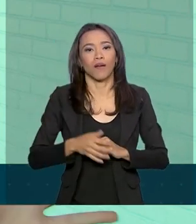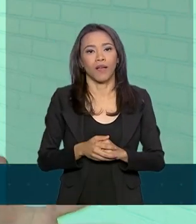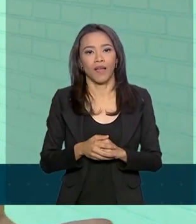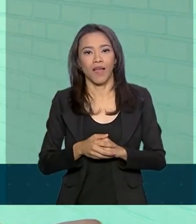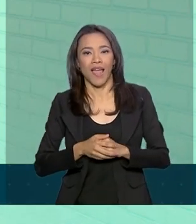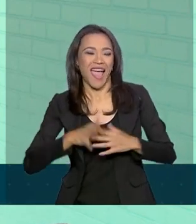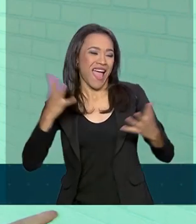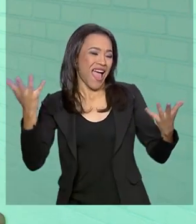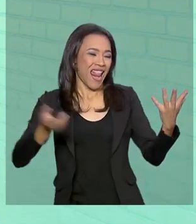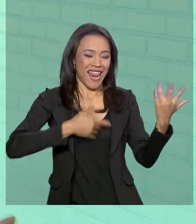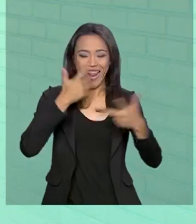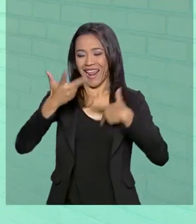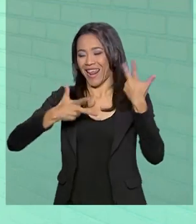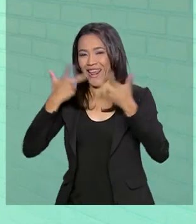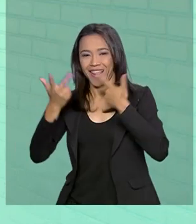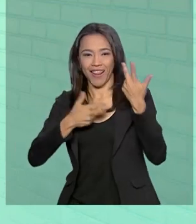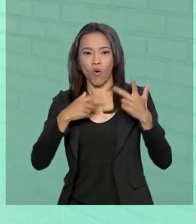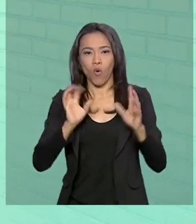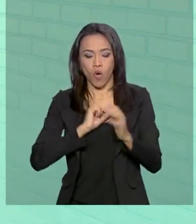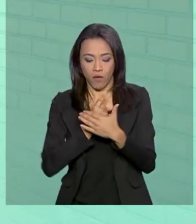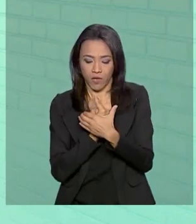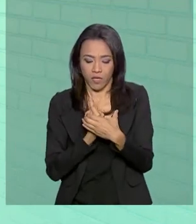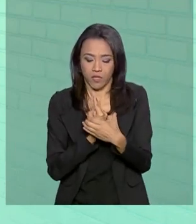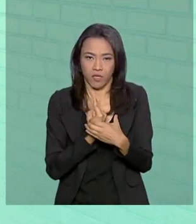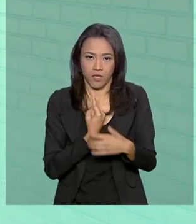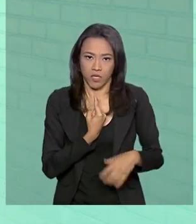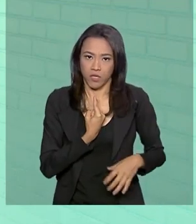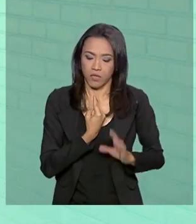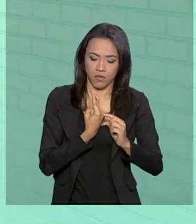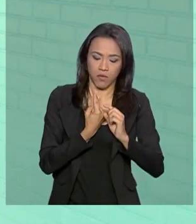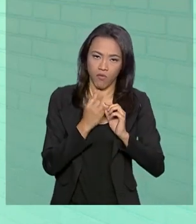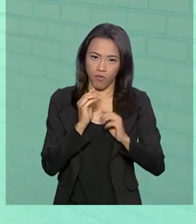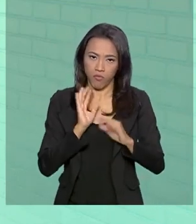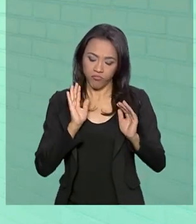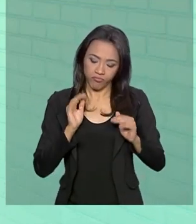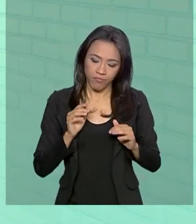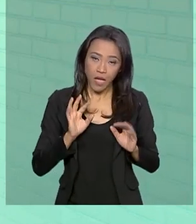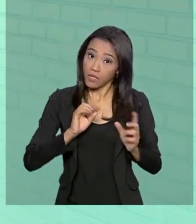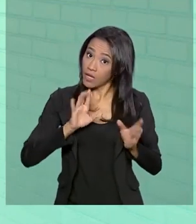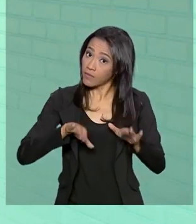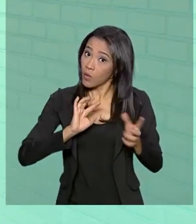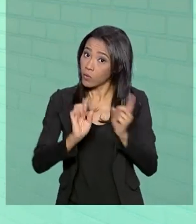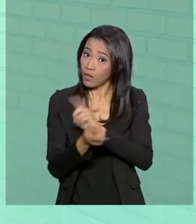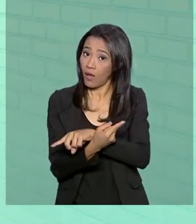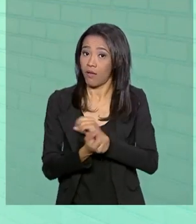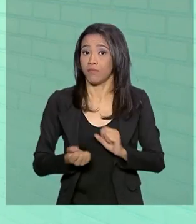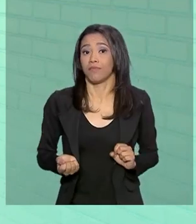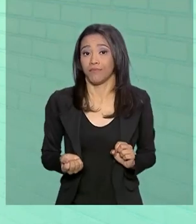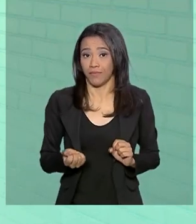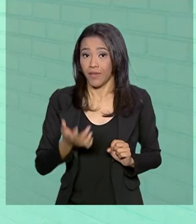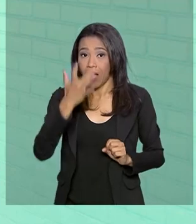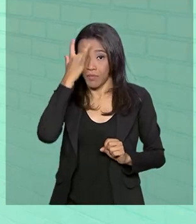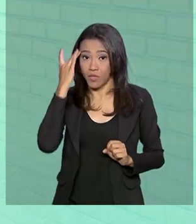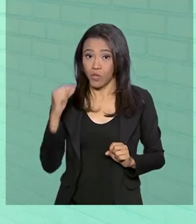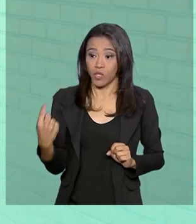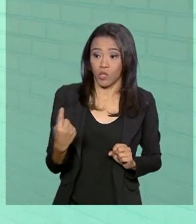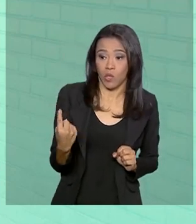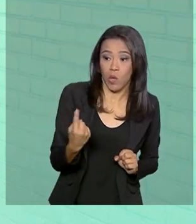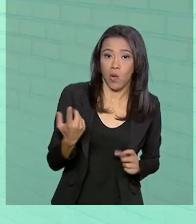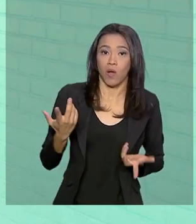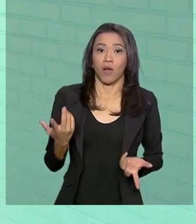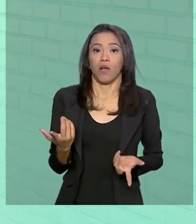muito expansiva e ela fica mais isolada, mais cabeça baixa. Então, isso é um sinal. E às vezes é o contrário. A pessoa é mais isolada,